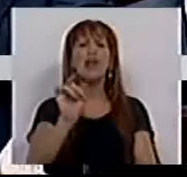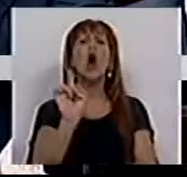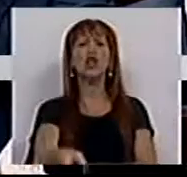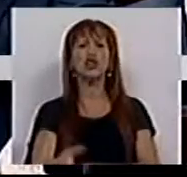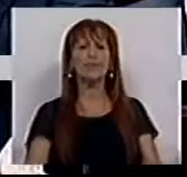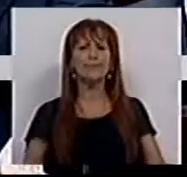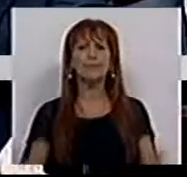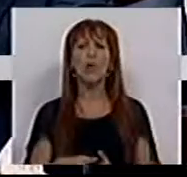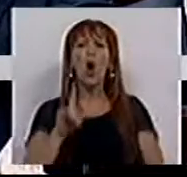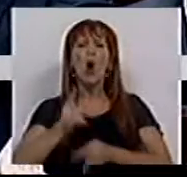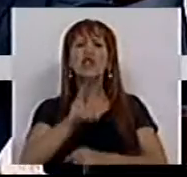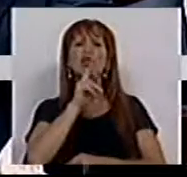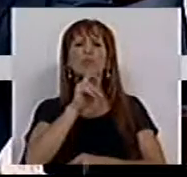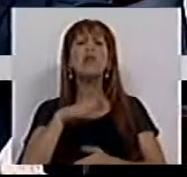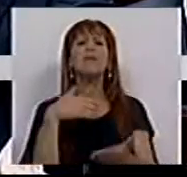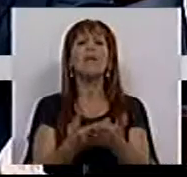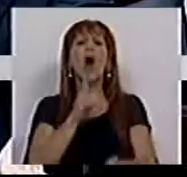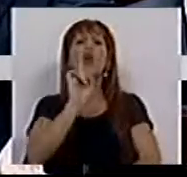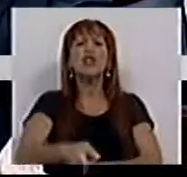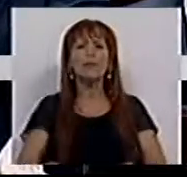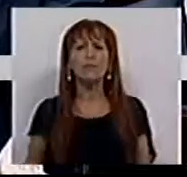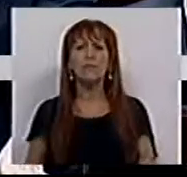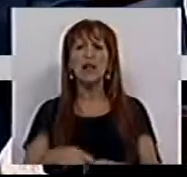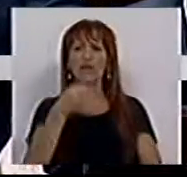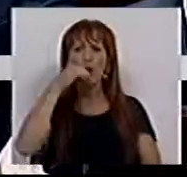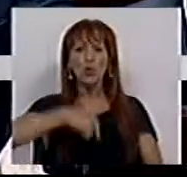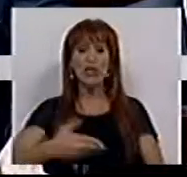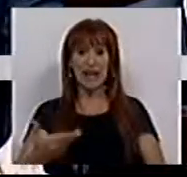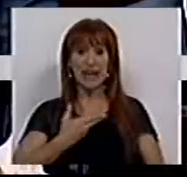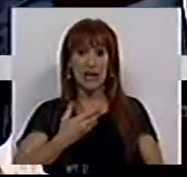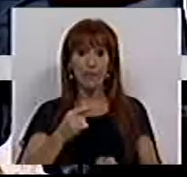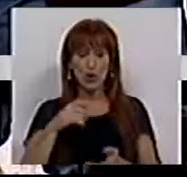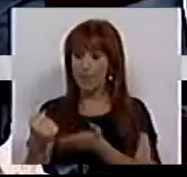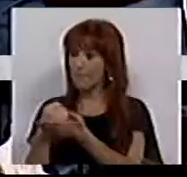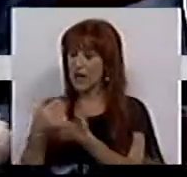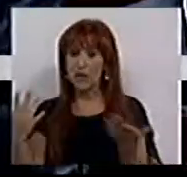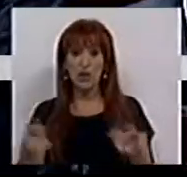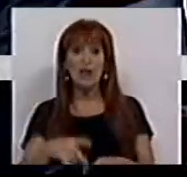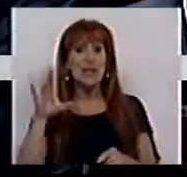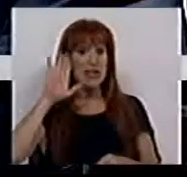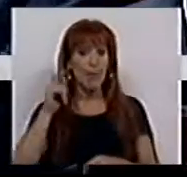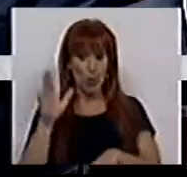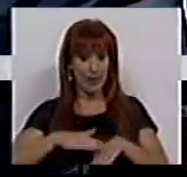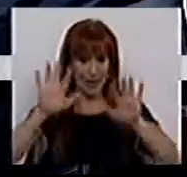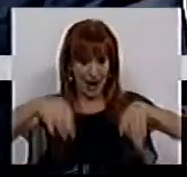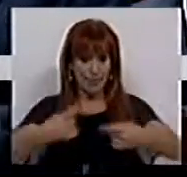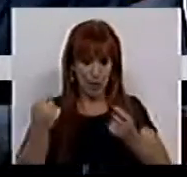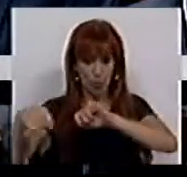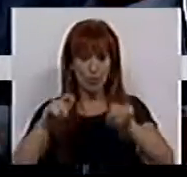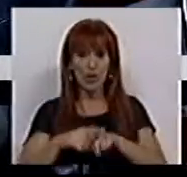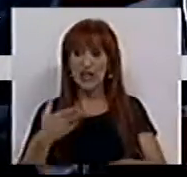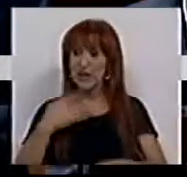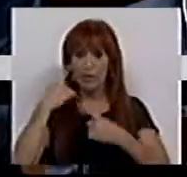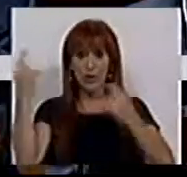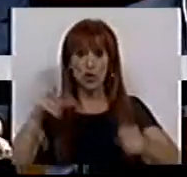país? Qual é a resposta que dá? Falou-nos hoje de endividamento e de mercados. Saiba-te que quando acabar este debate, a